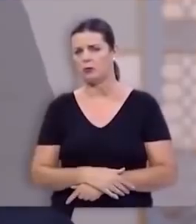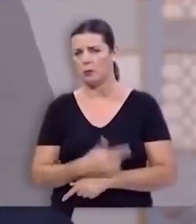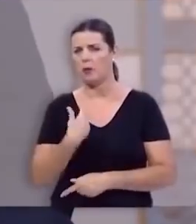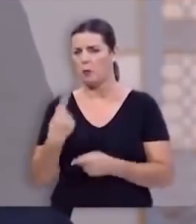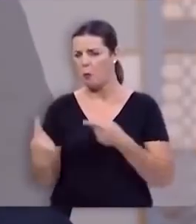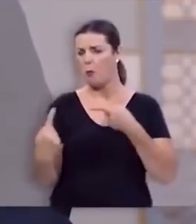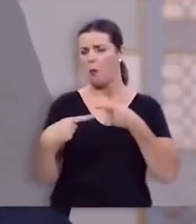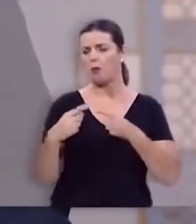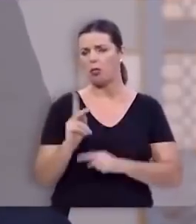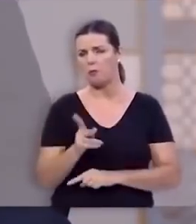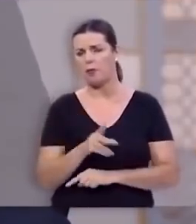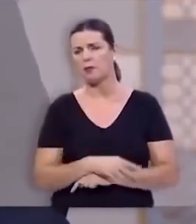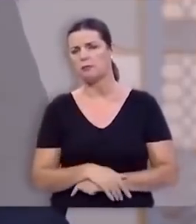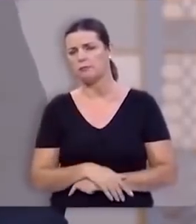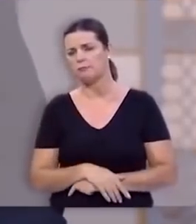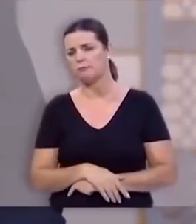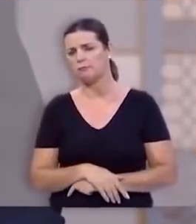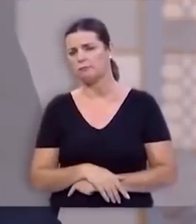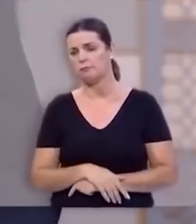atrevidos.